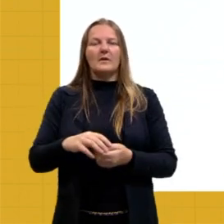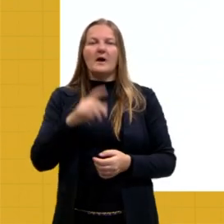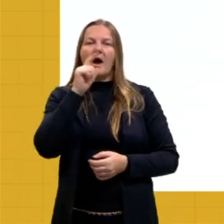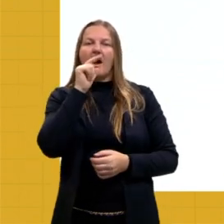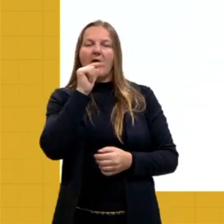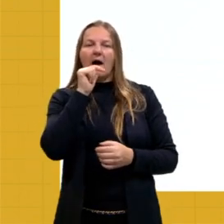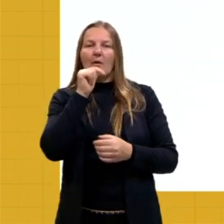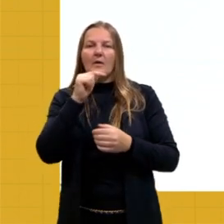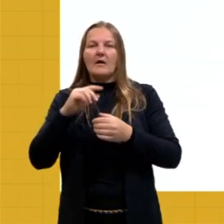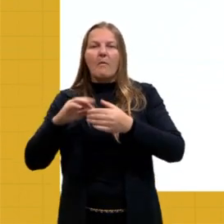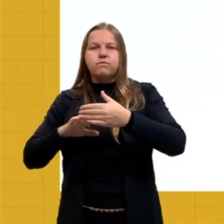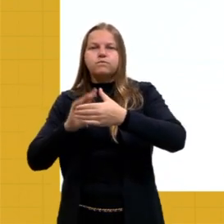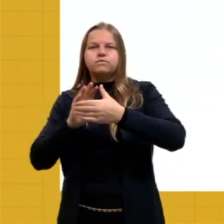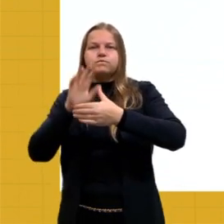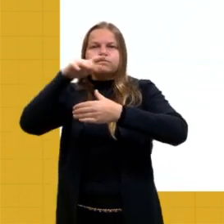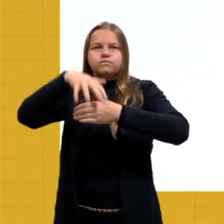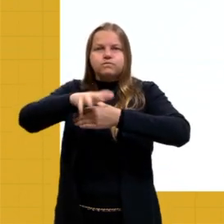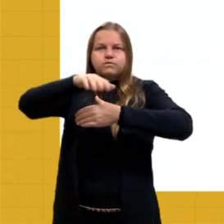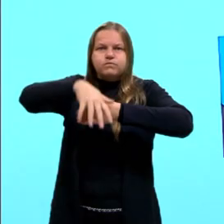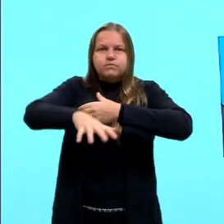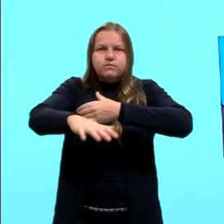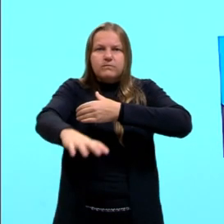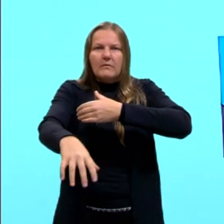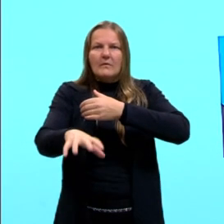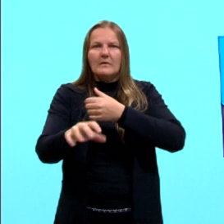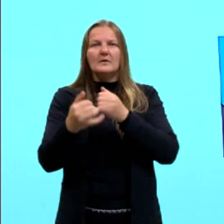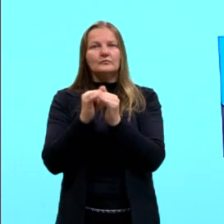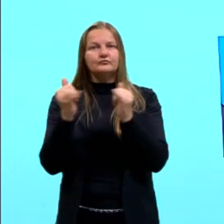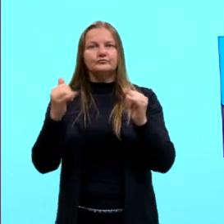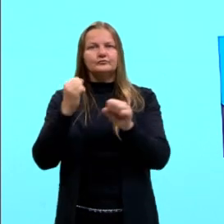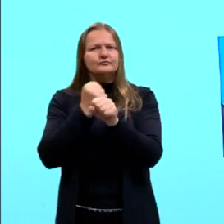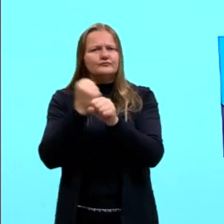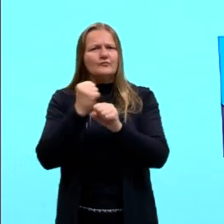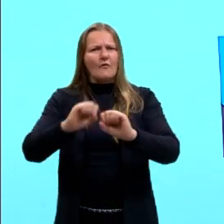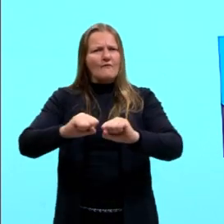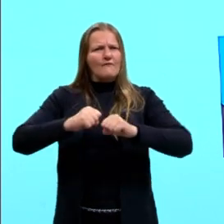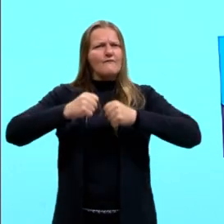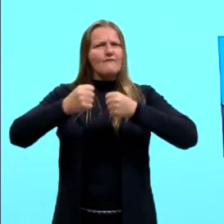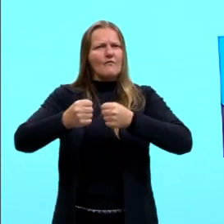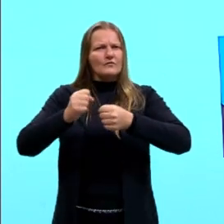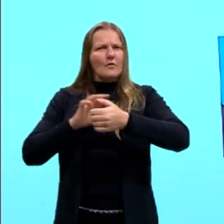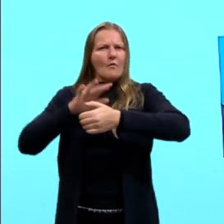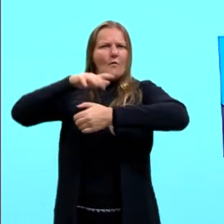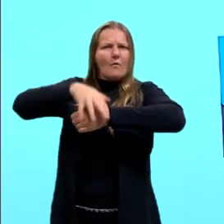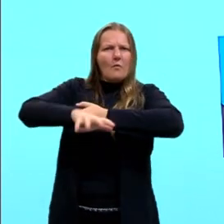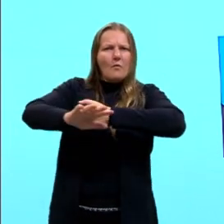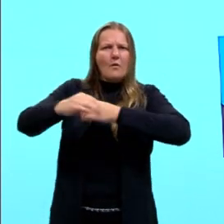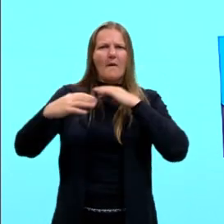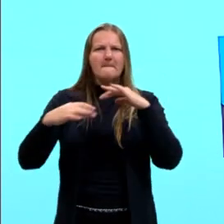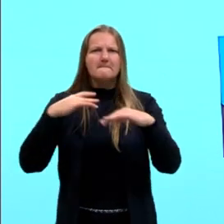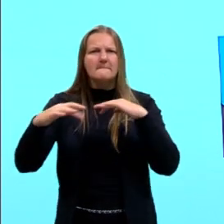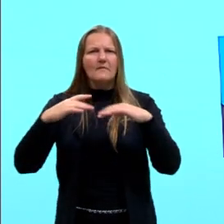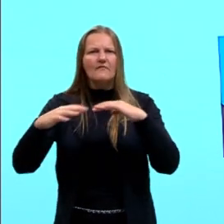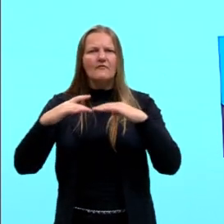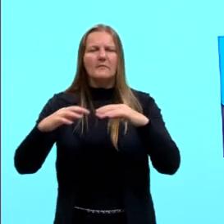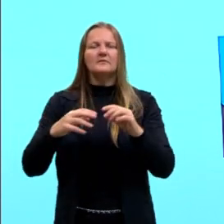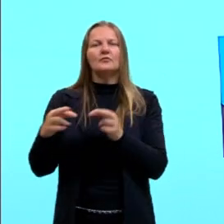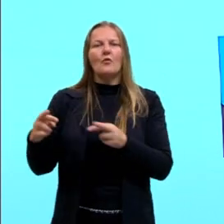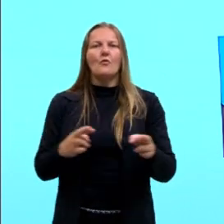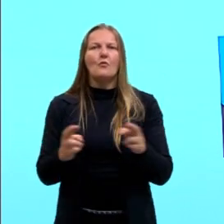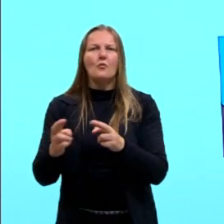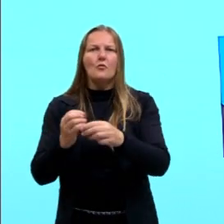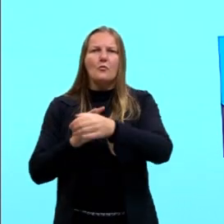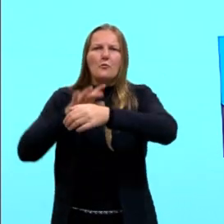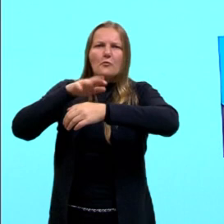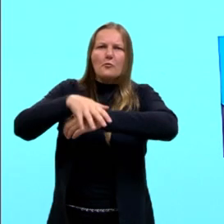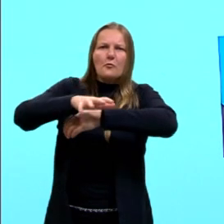água, né, que é a energia gerada, então, pela força, né, do deslocamento dessa água, desse rio. E aí,